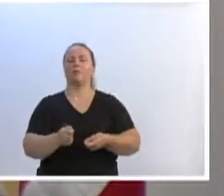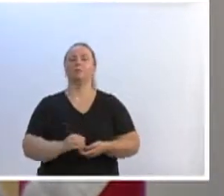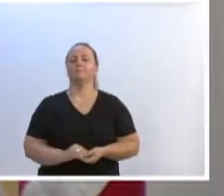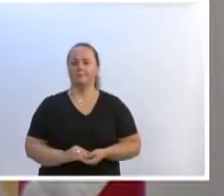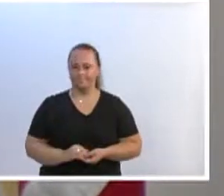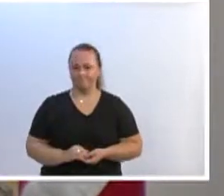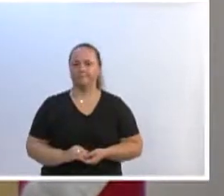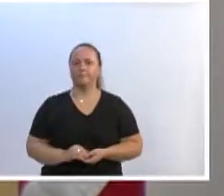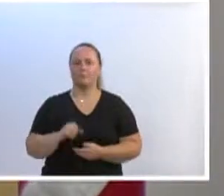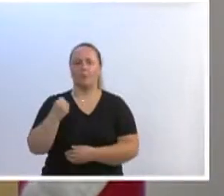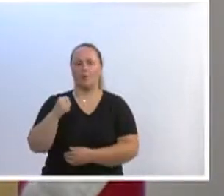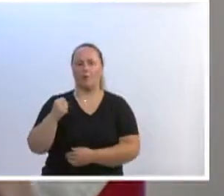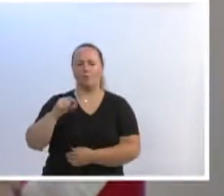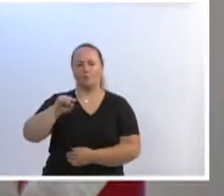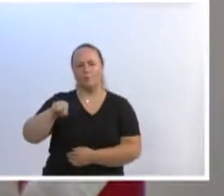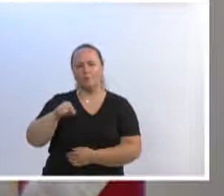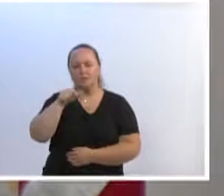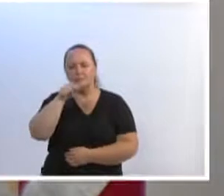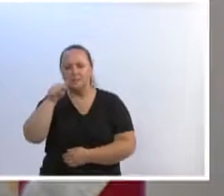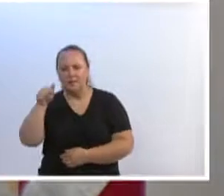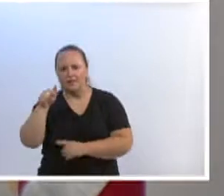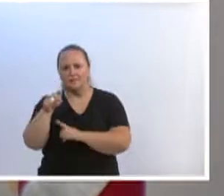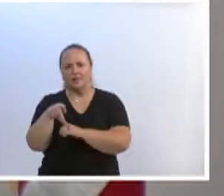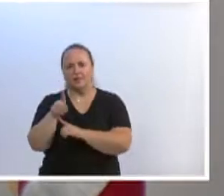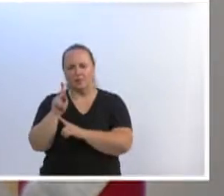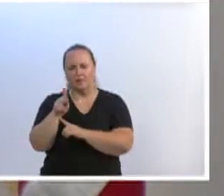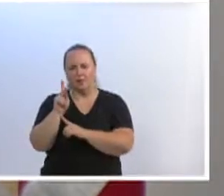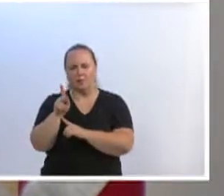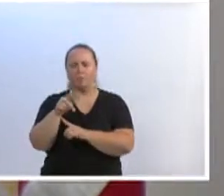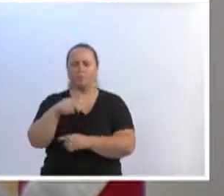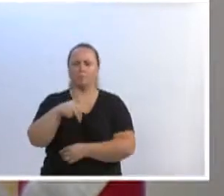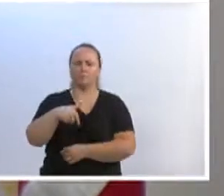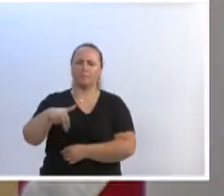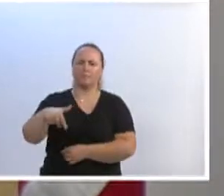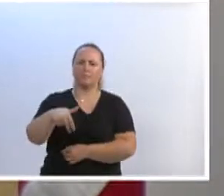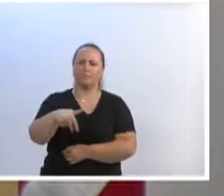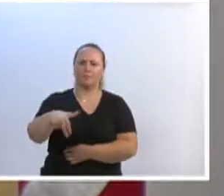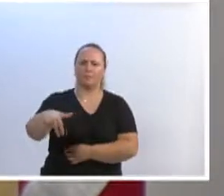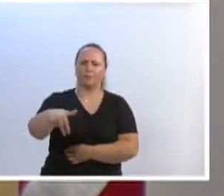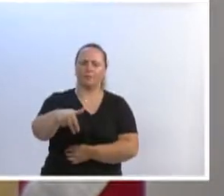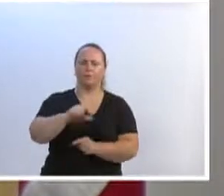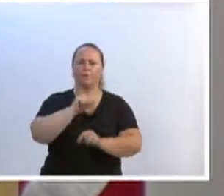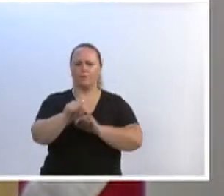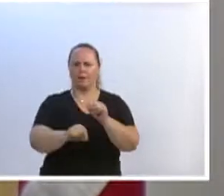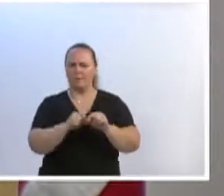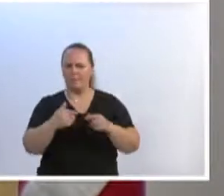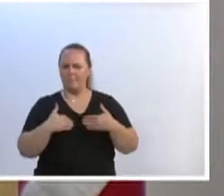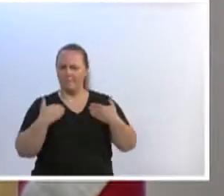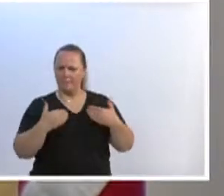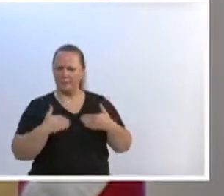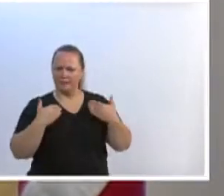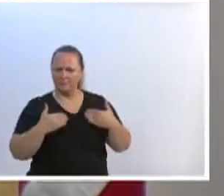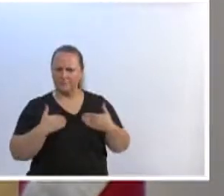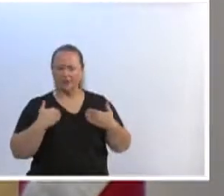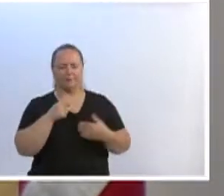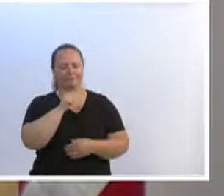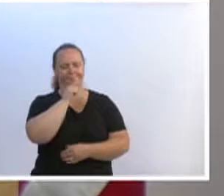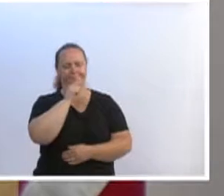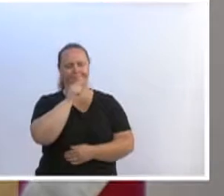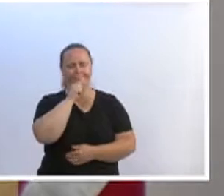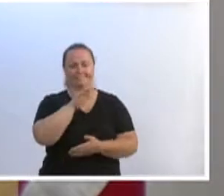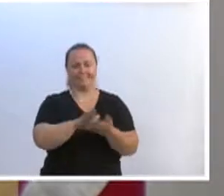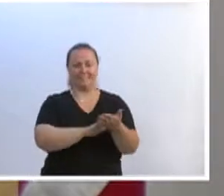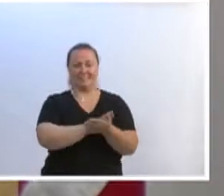quilômetros andados que o aplicativo aqui nos passa, ou seja, nós não ficamos a passeio. Foi 8,7 quilômetros de